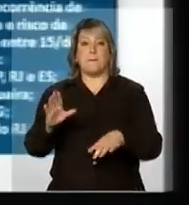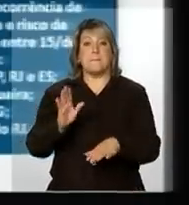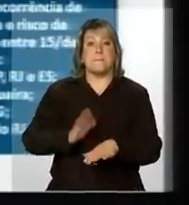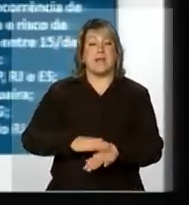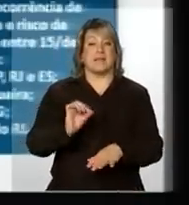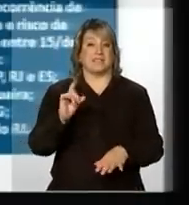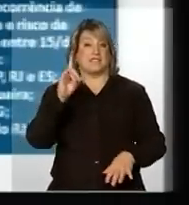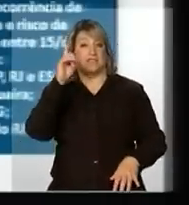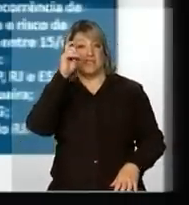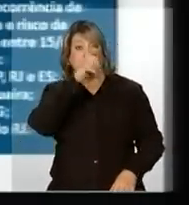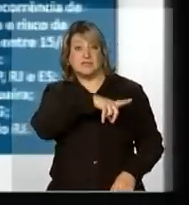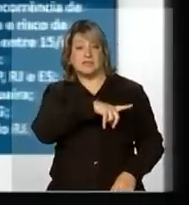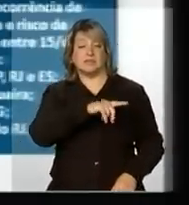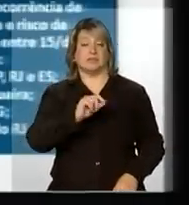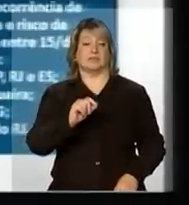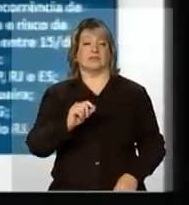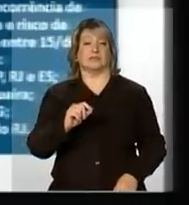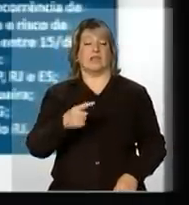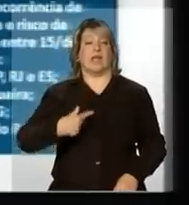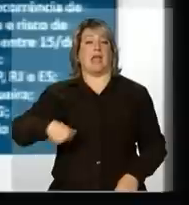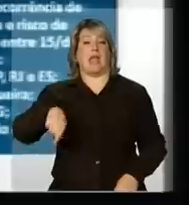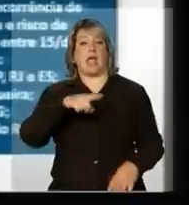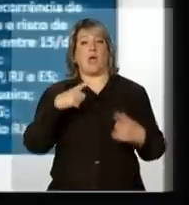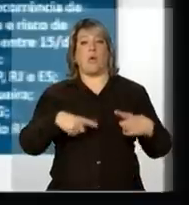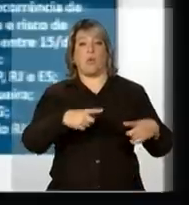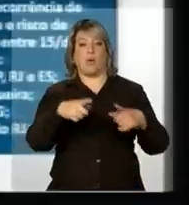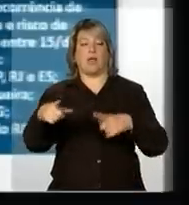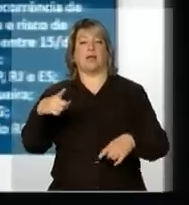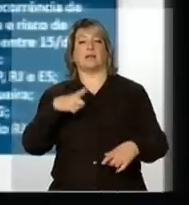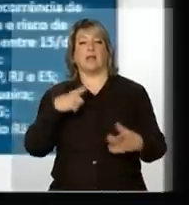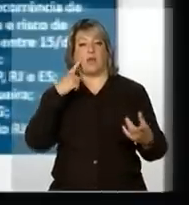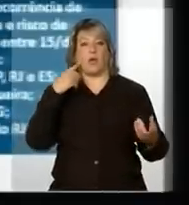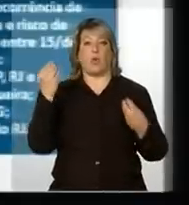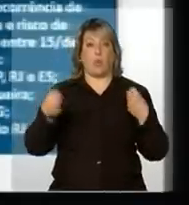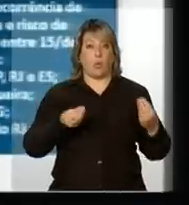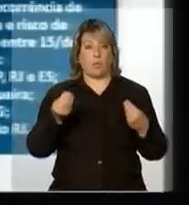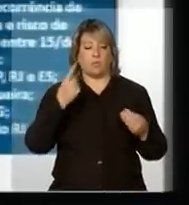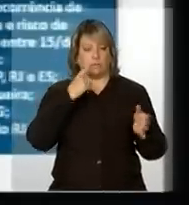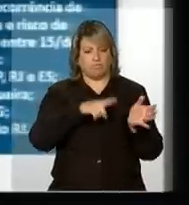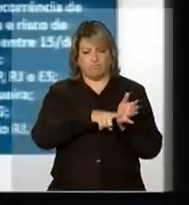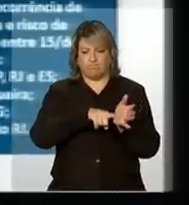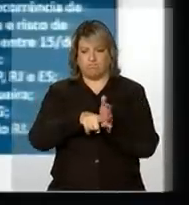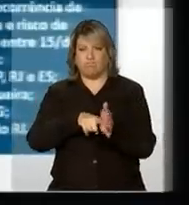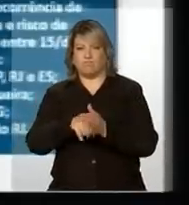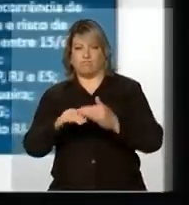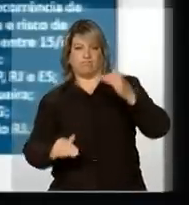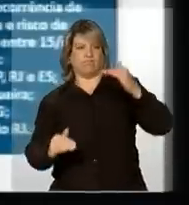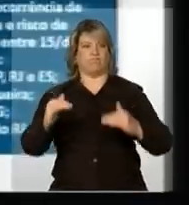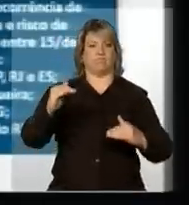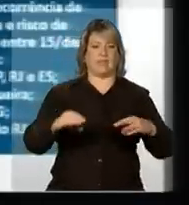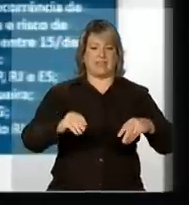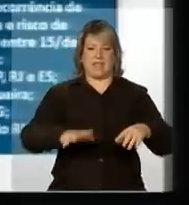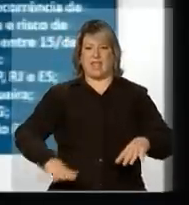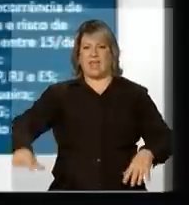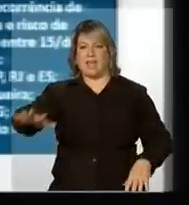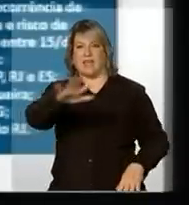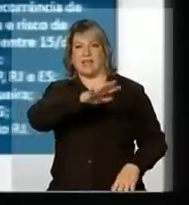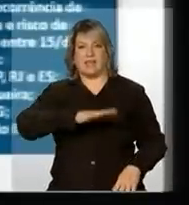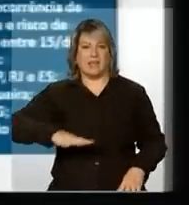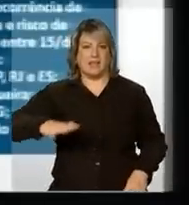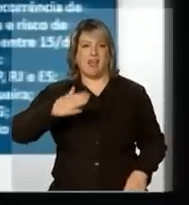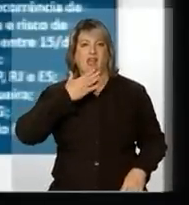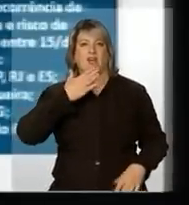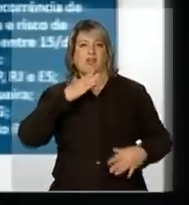complicados, são aqueles locais onde a gente tem uma condição de topografia muito acidentada, uma condição de uma